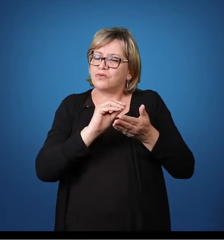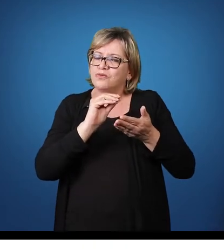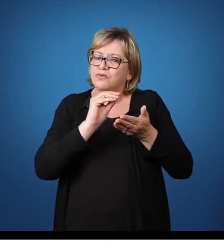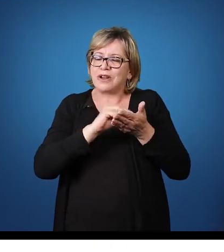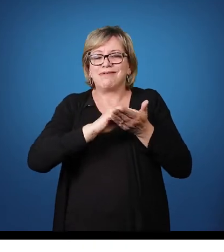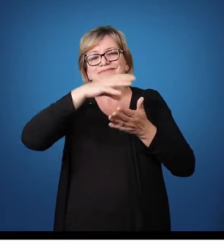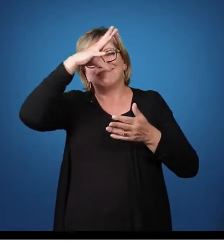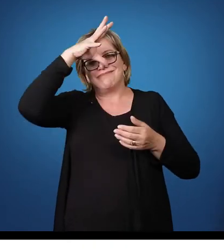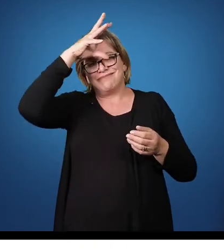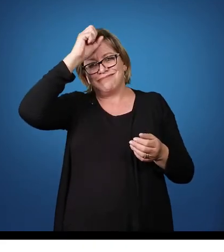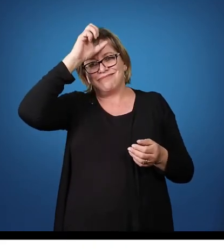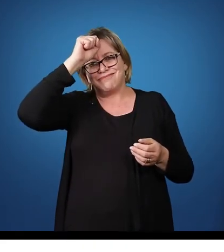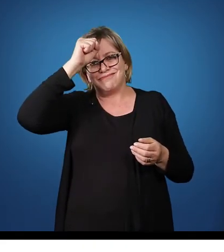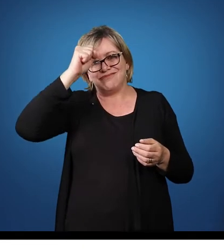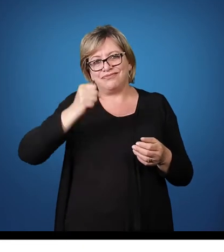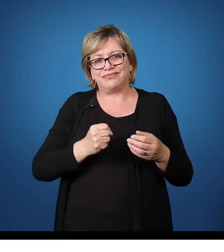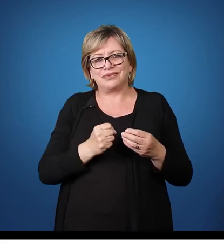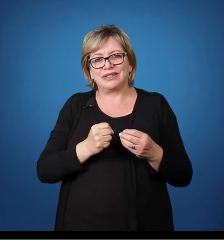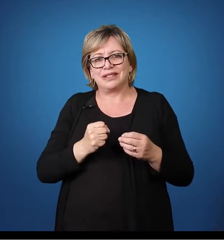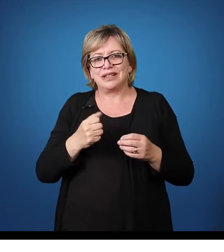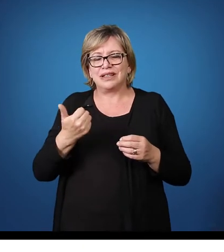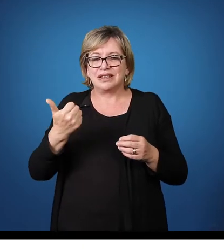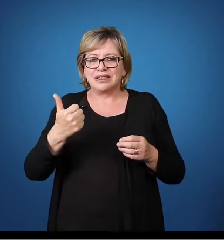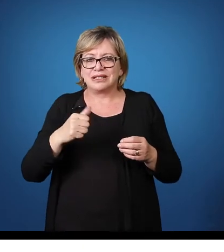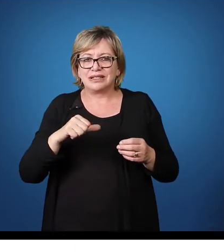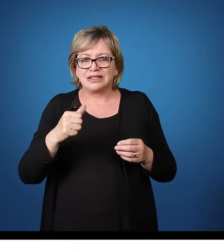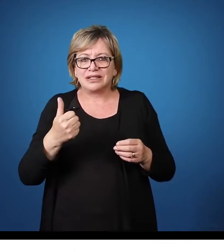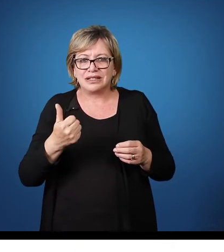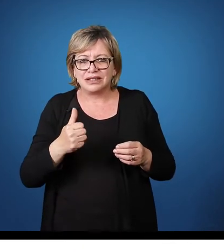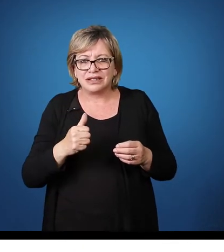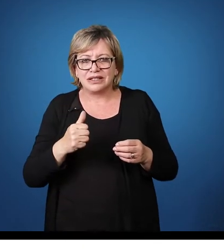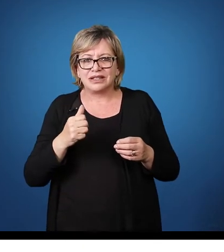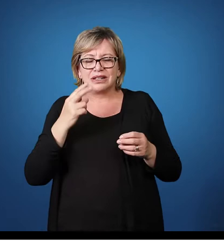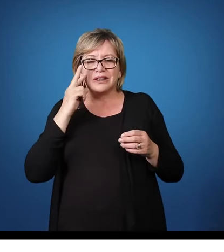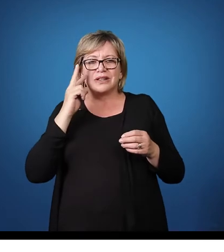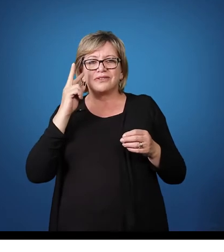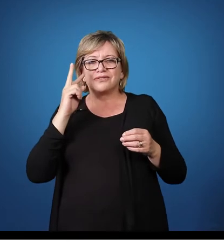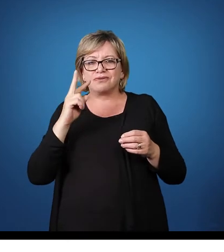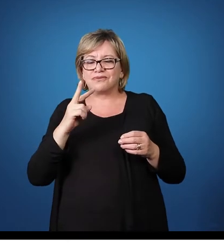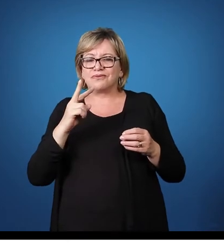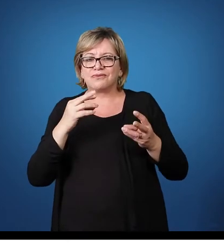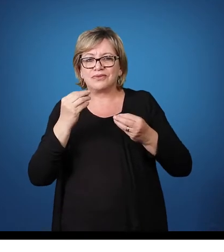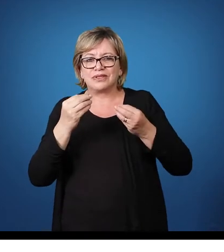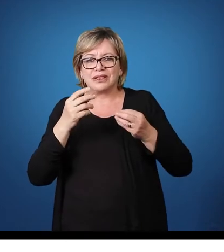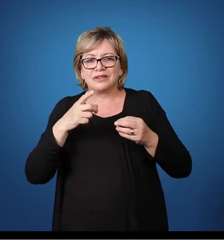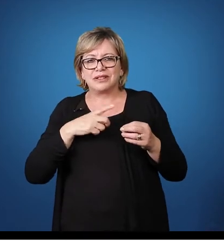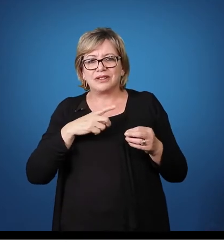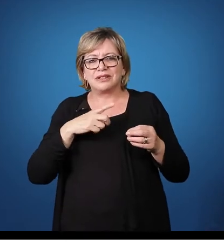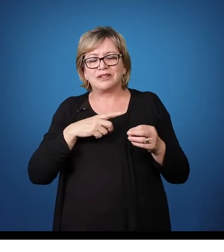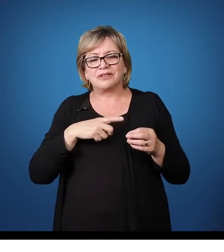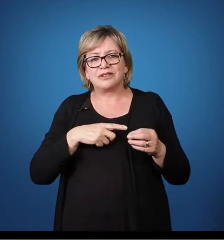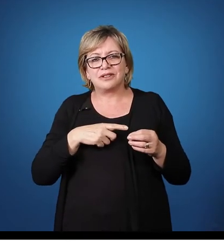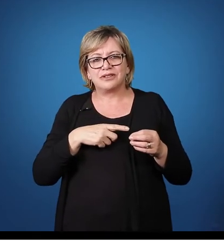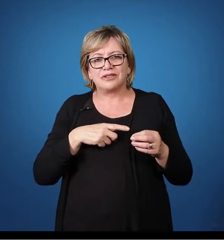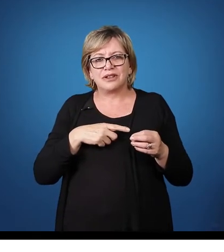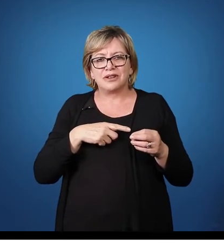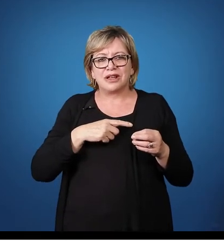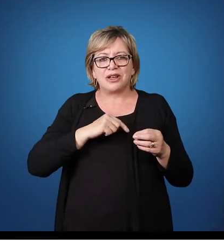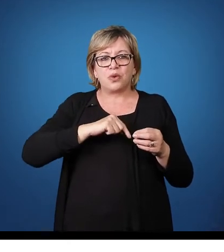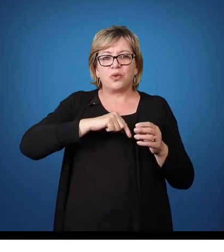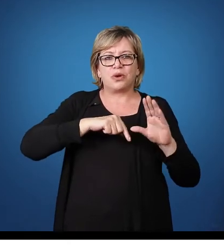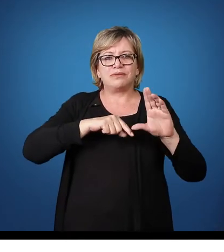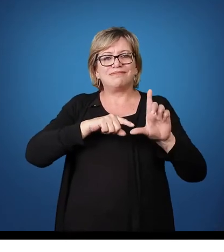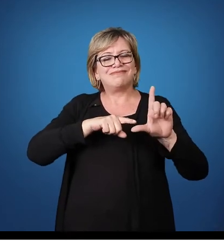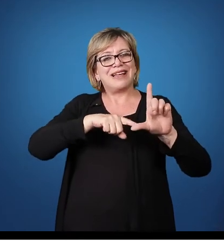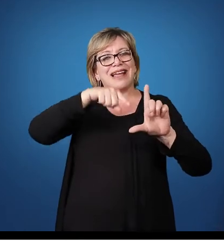aprendidos, né, com eles. Então, aqui está a questão da avaliação. Nós temos, né, um gráfico